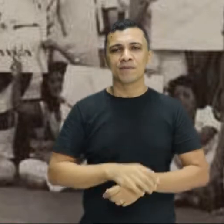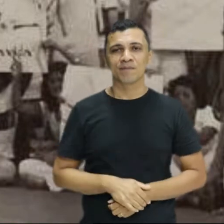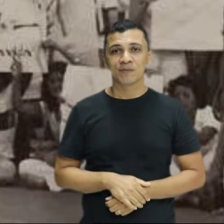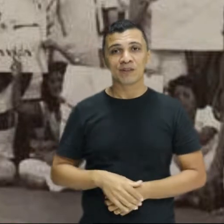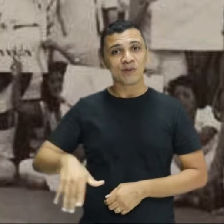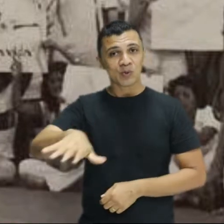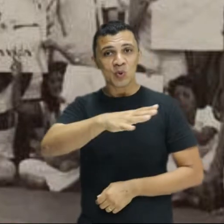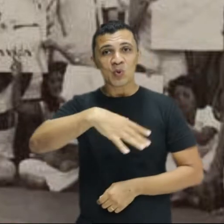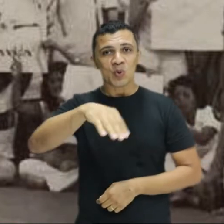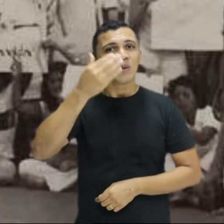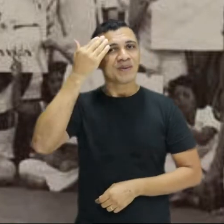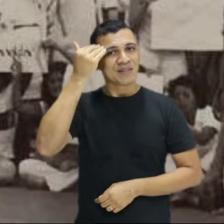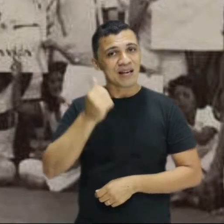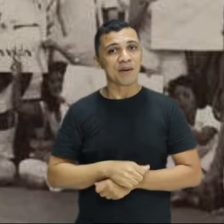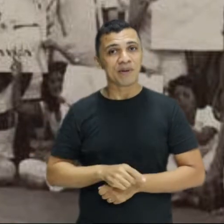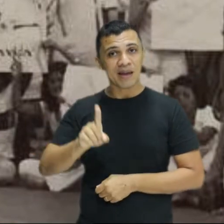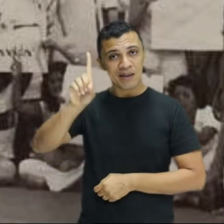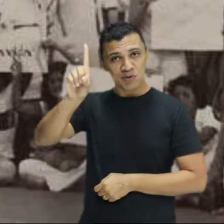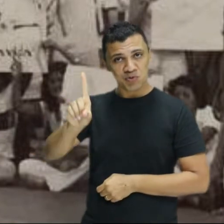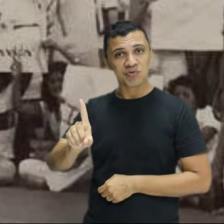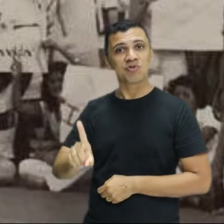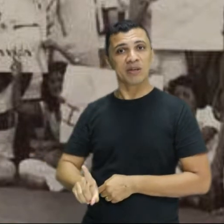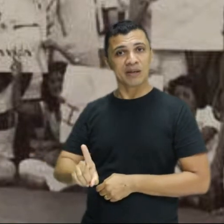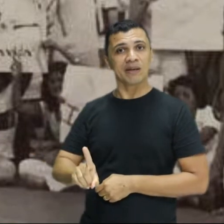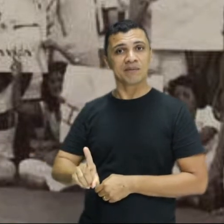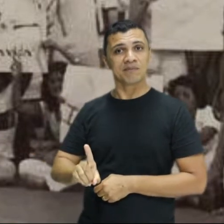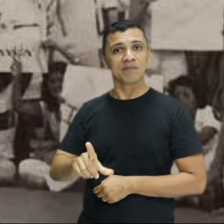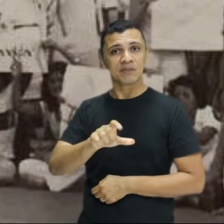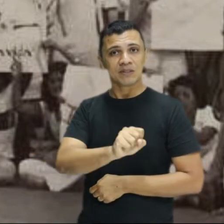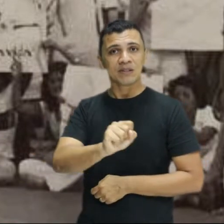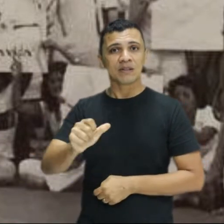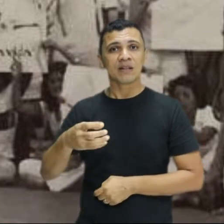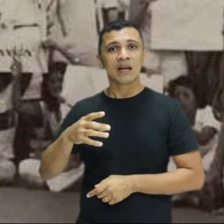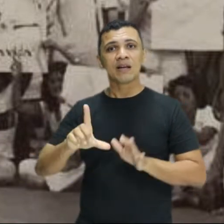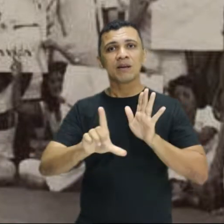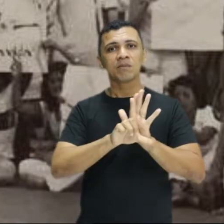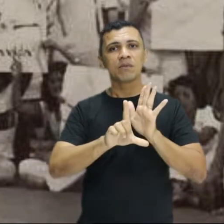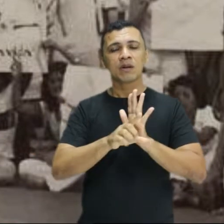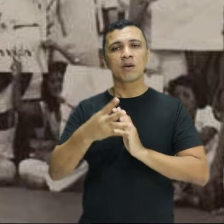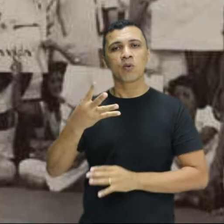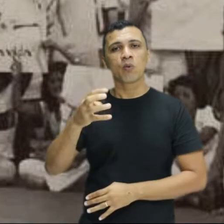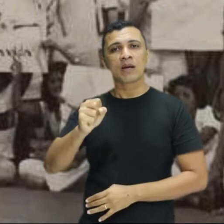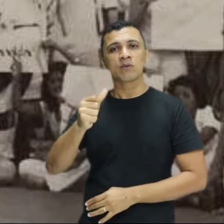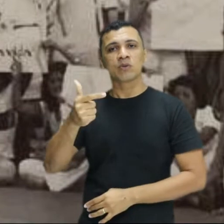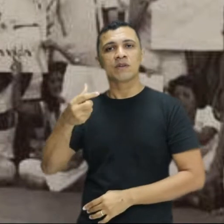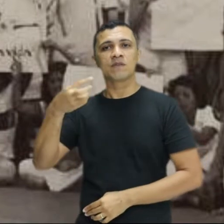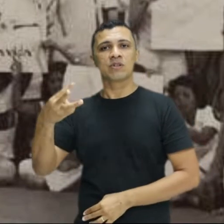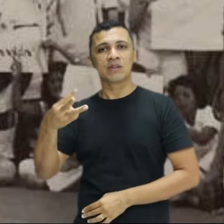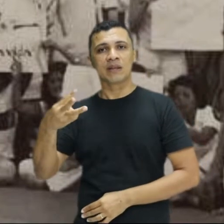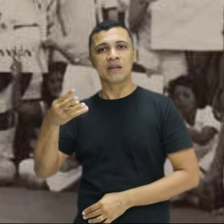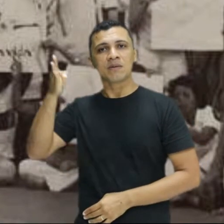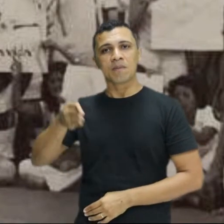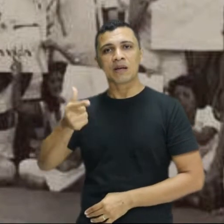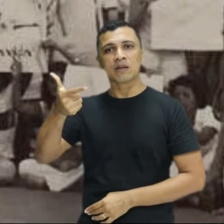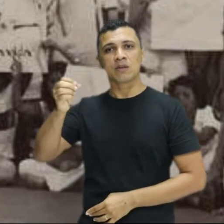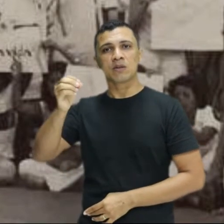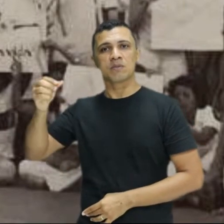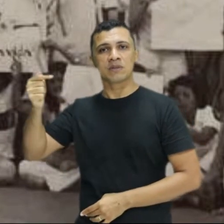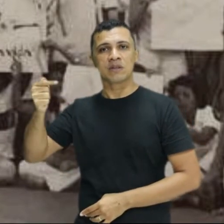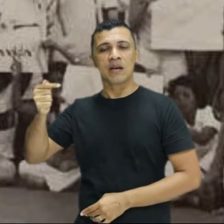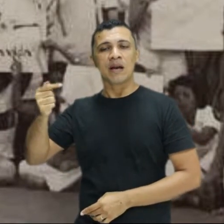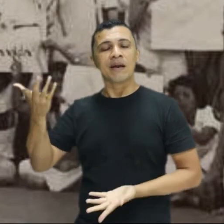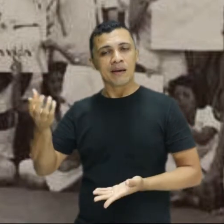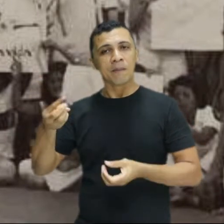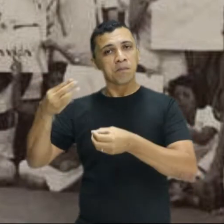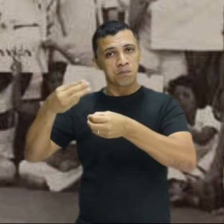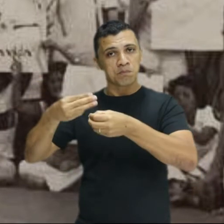como todos sabemos, é um direito assegurado pela Lei 4823 de 2007, Lei Municipal, que garante